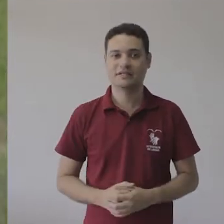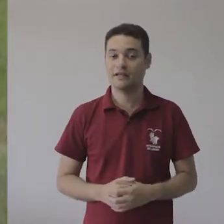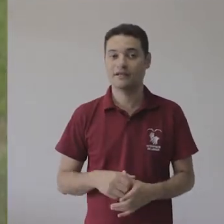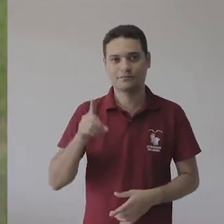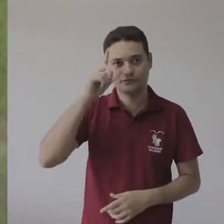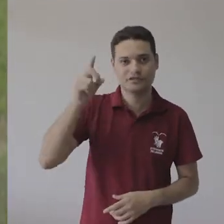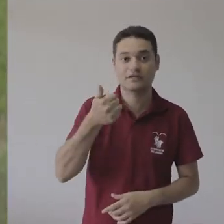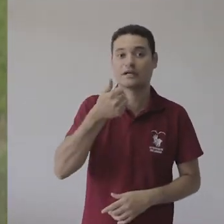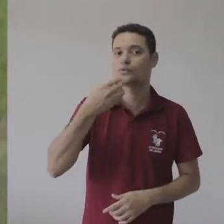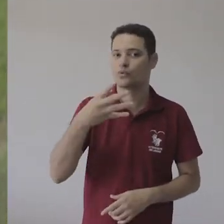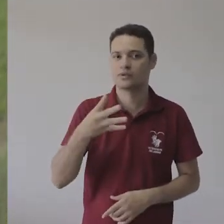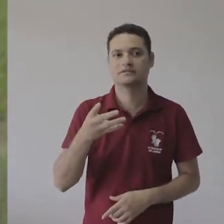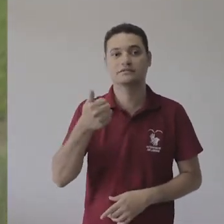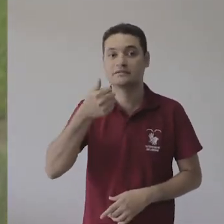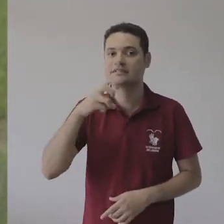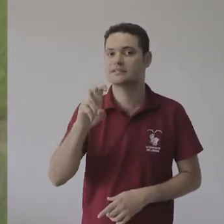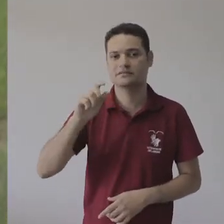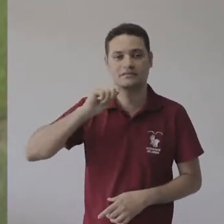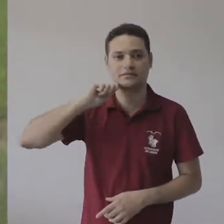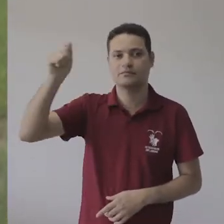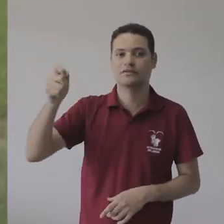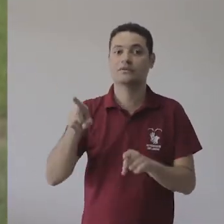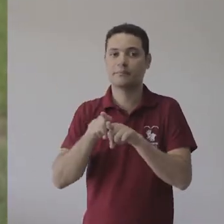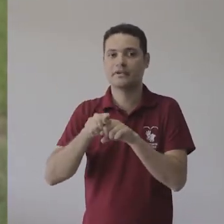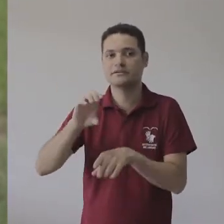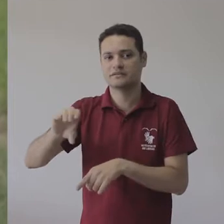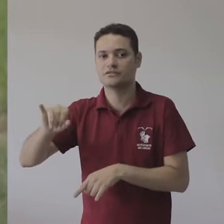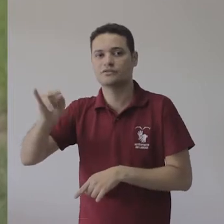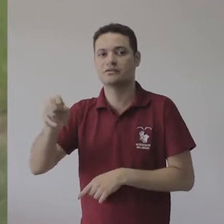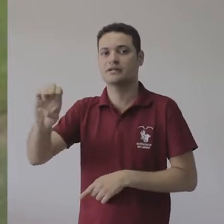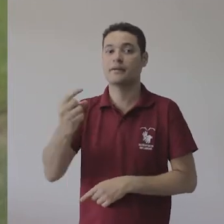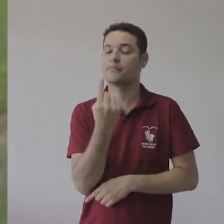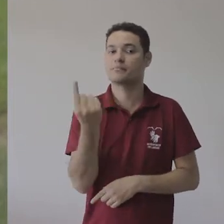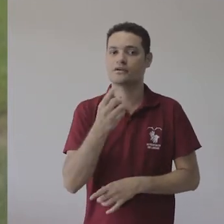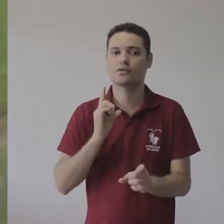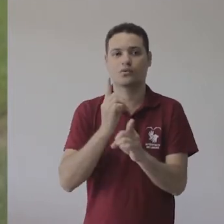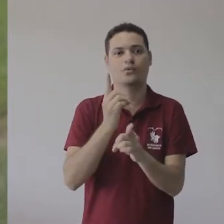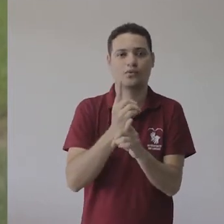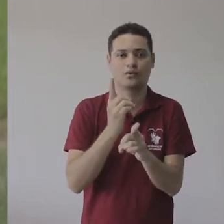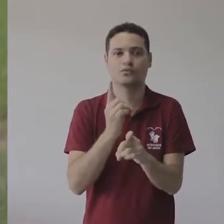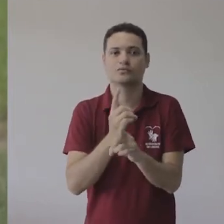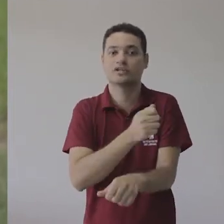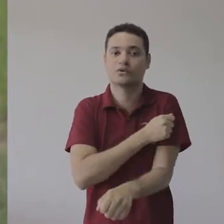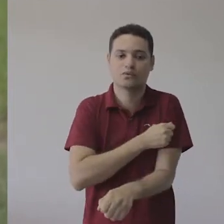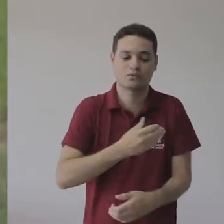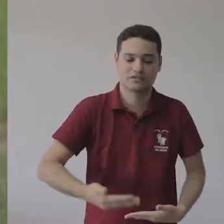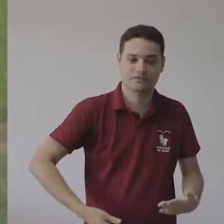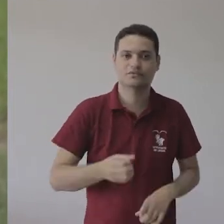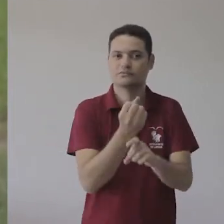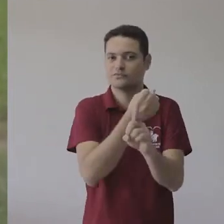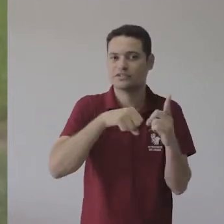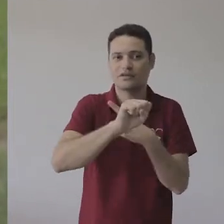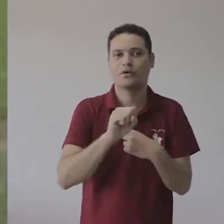E nos dias 14 e 15 de abril, acontece também no CCJE o primeiro encontro local de estudantes de serviço